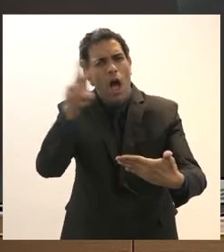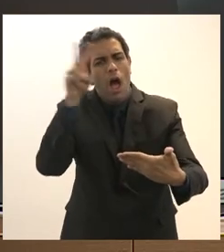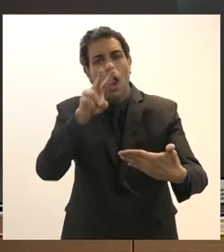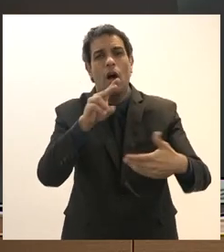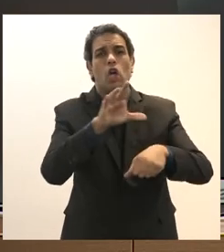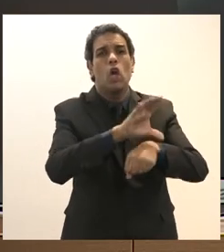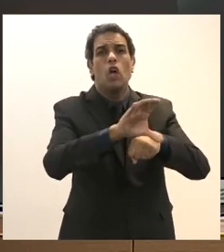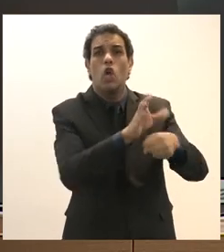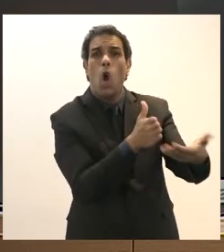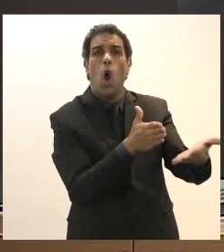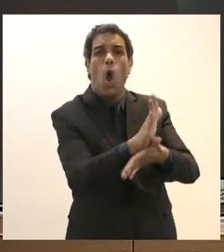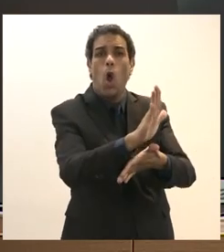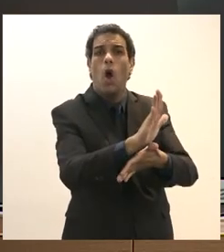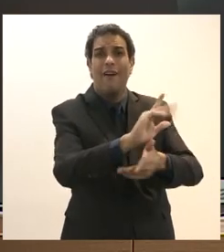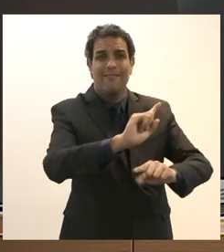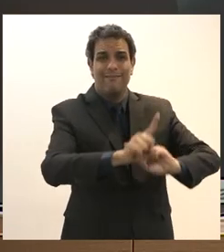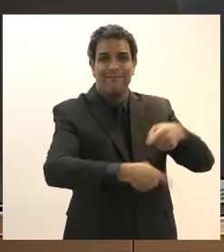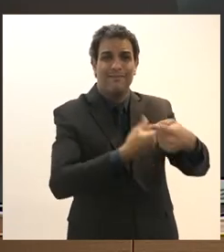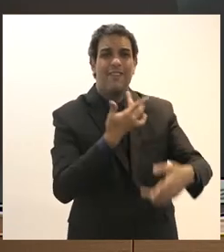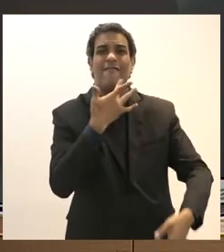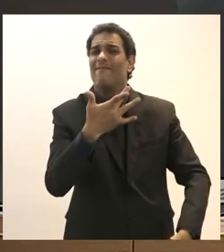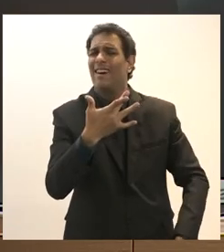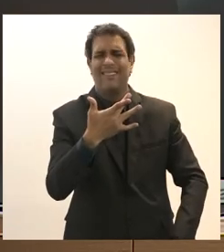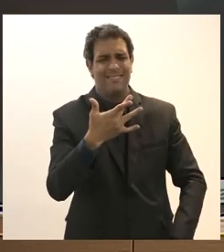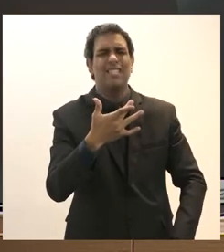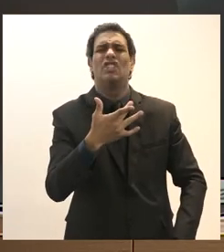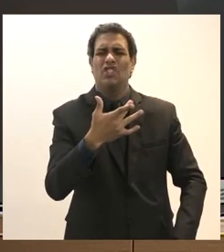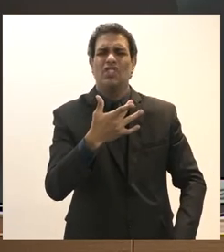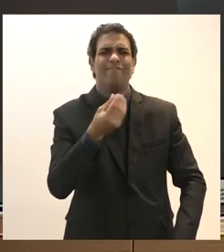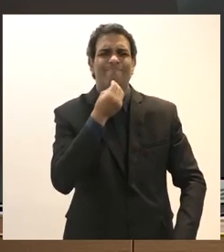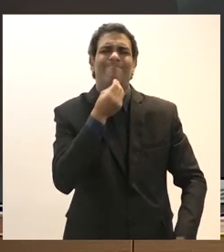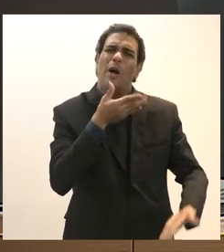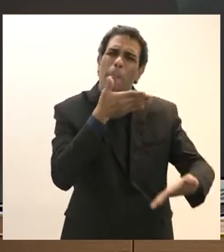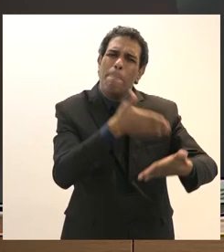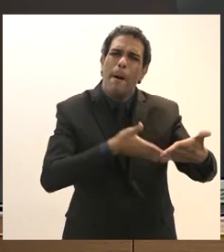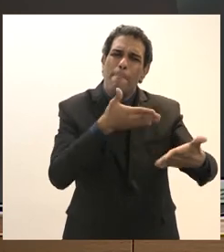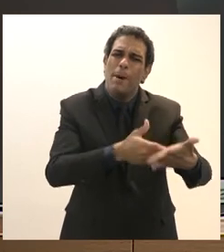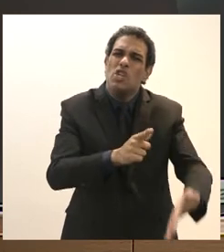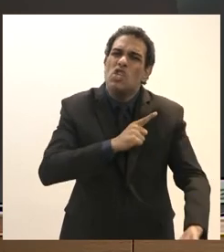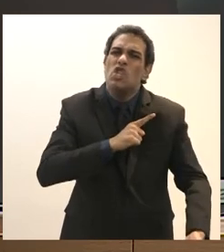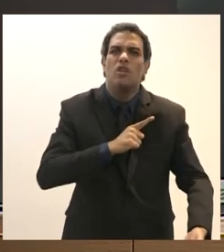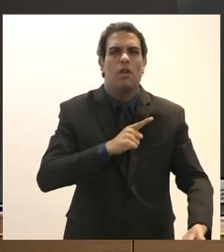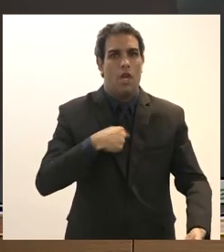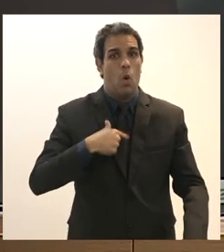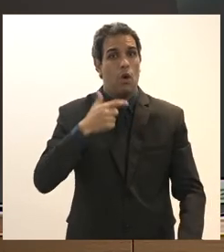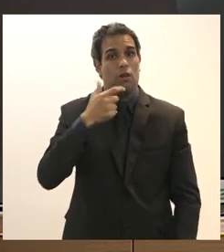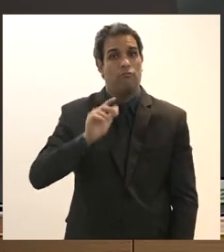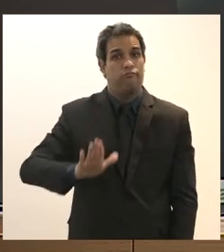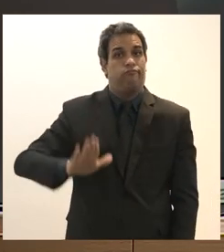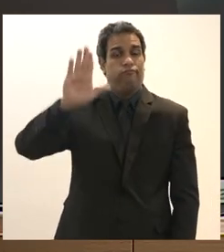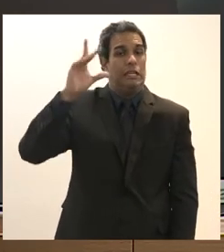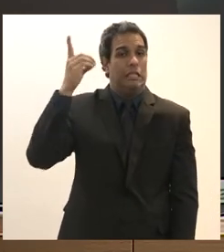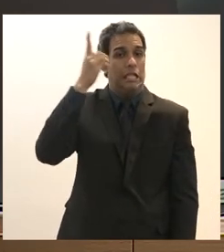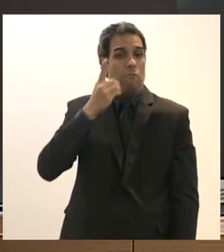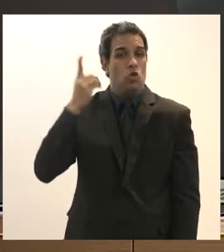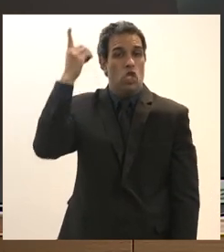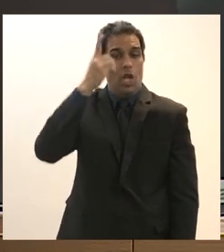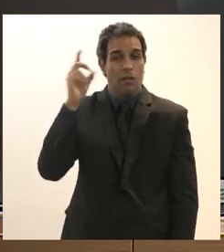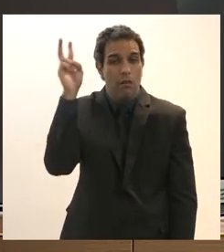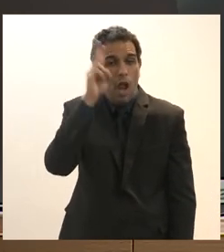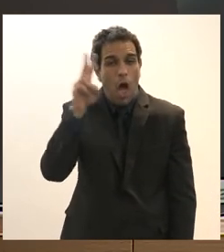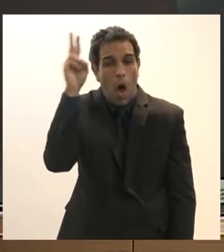promulgação eu estava lá como deputado federal constituinte e